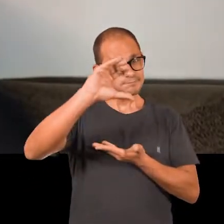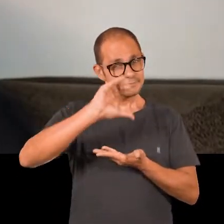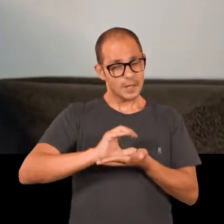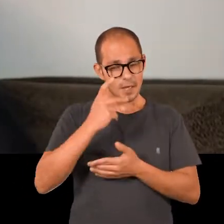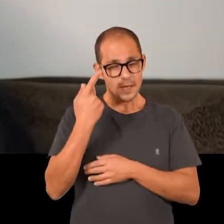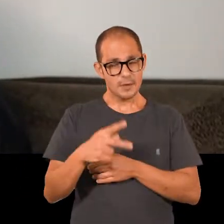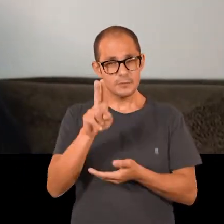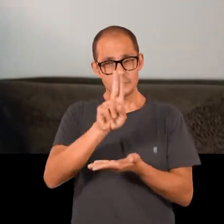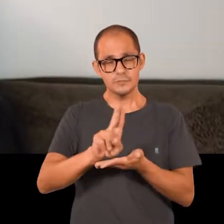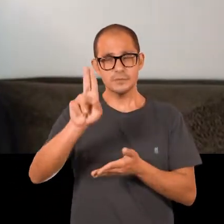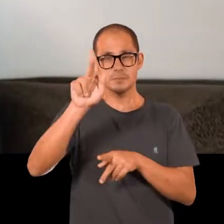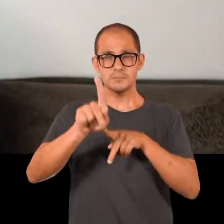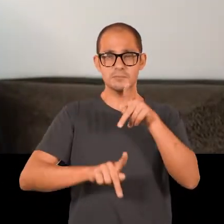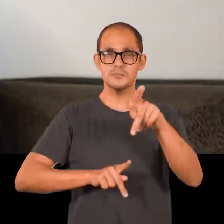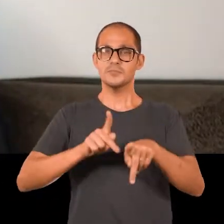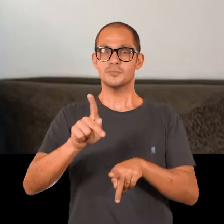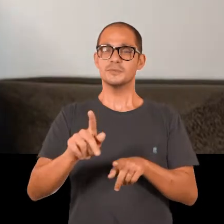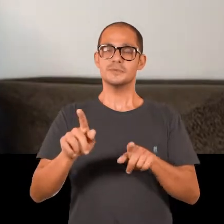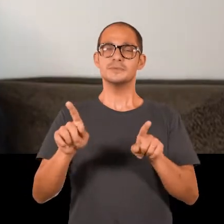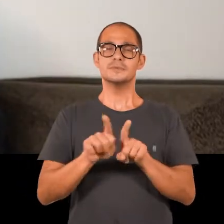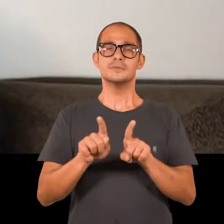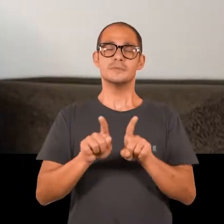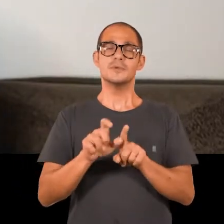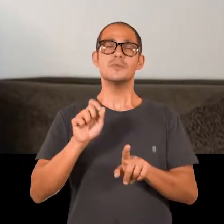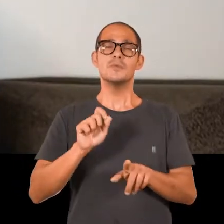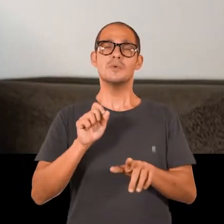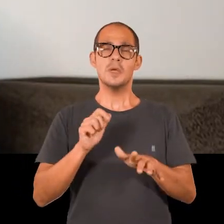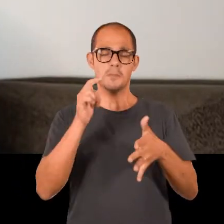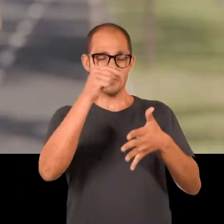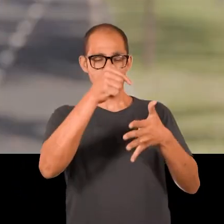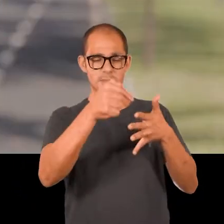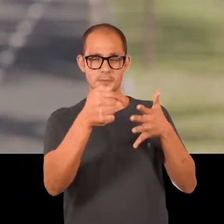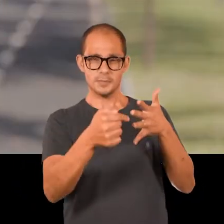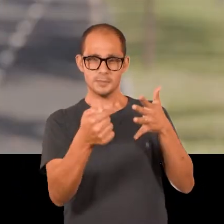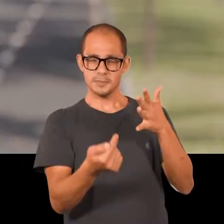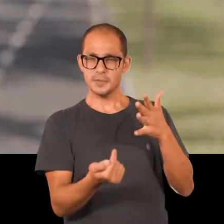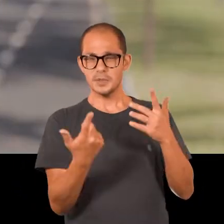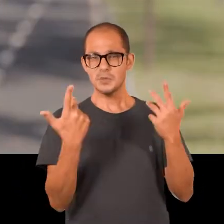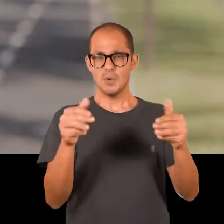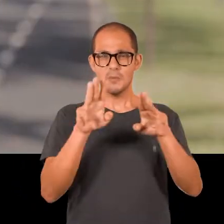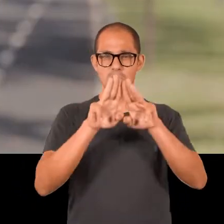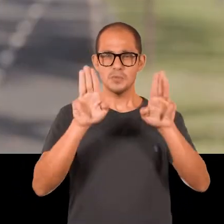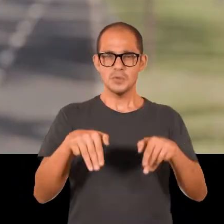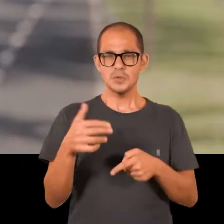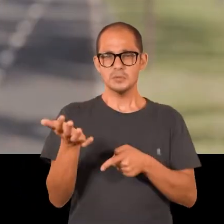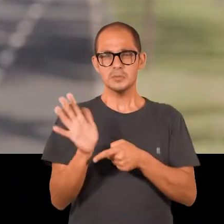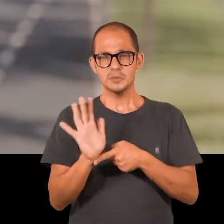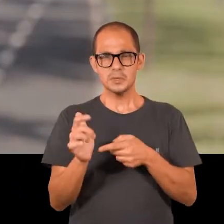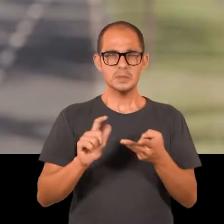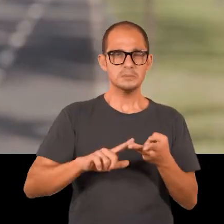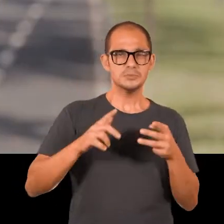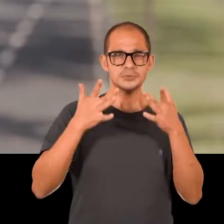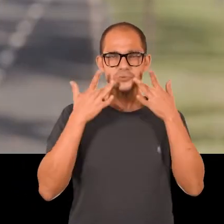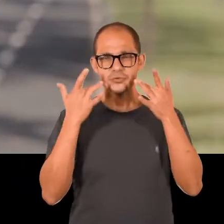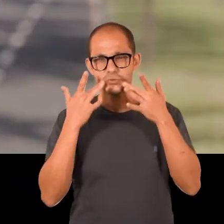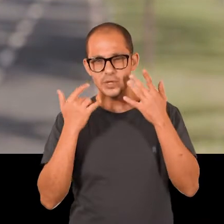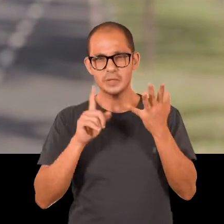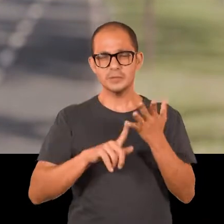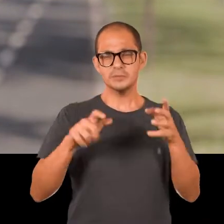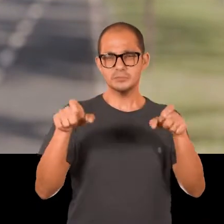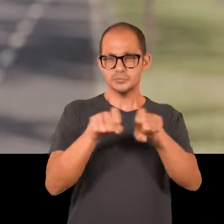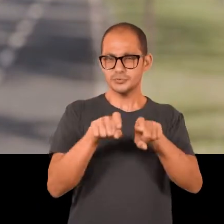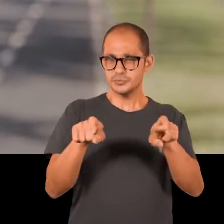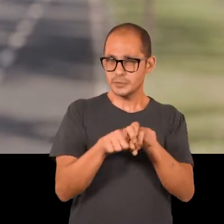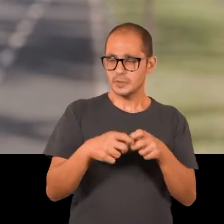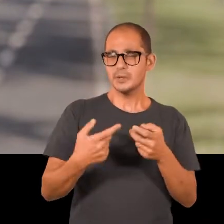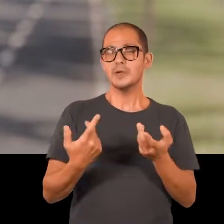universidades públicas, também produz uma rede de equipamentos públicos. Como museus, cinemas, teatros, ginásios,